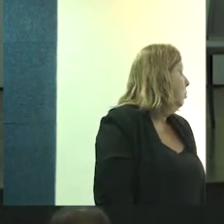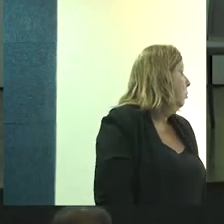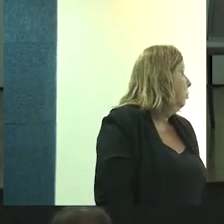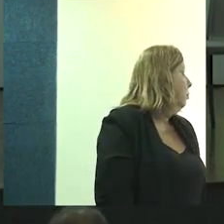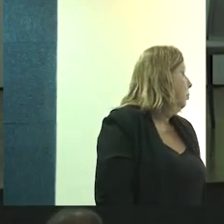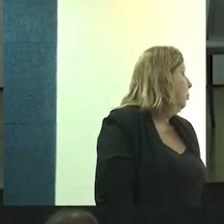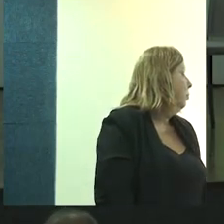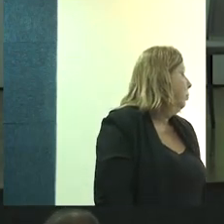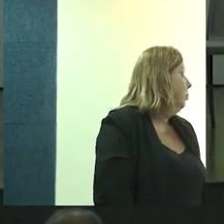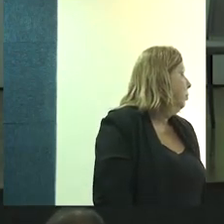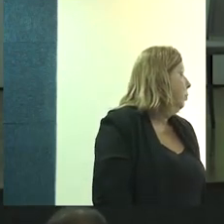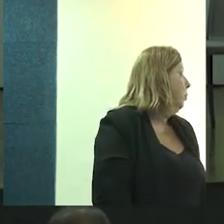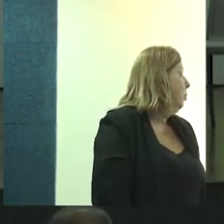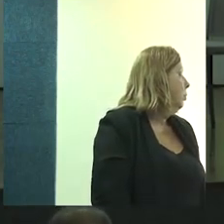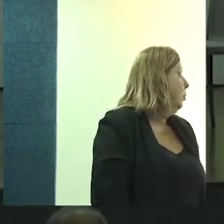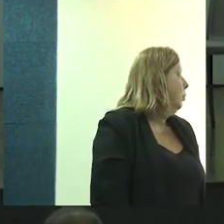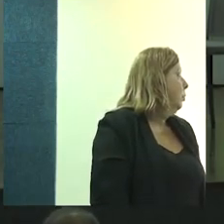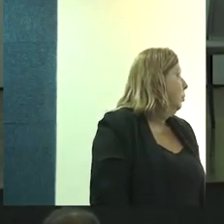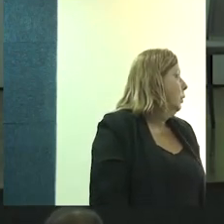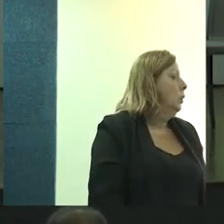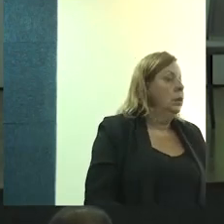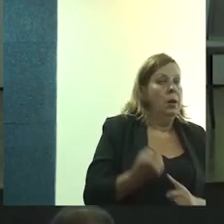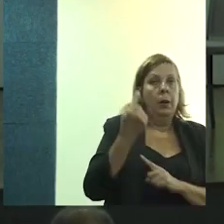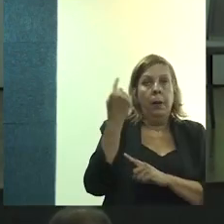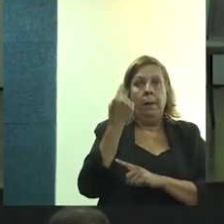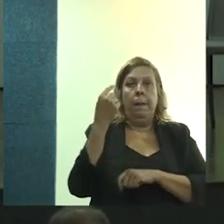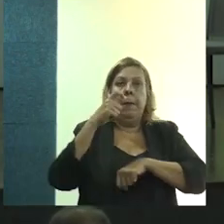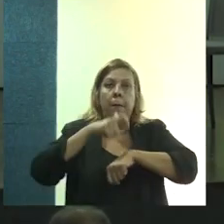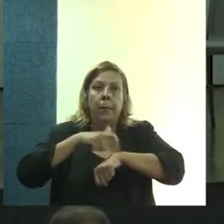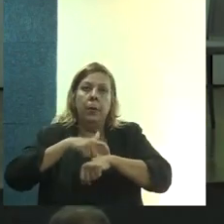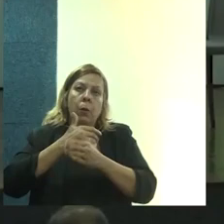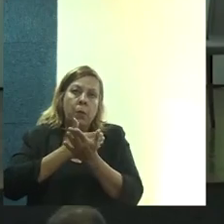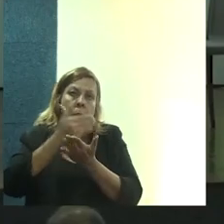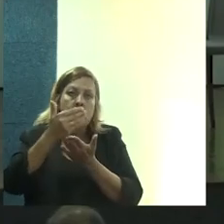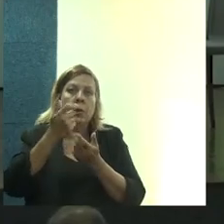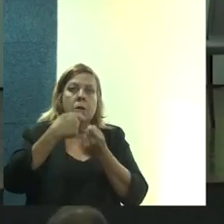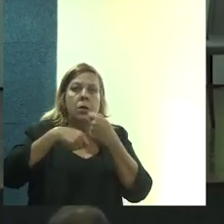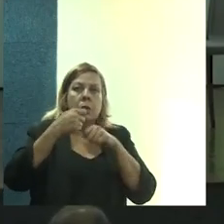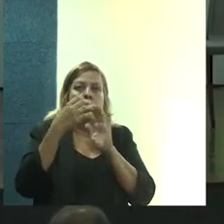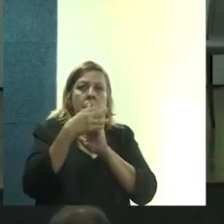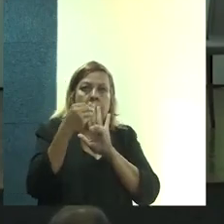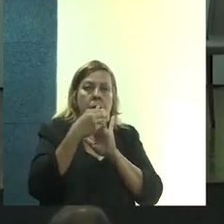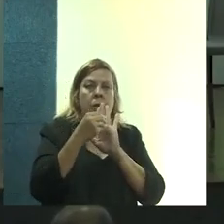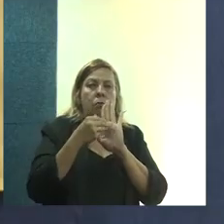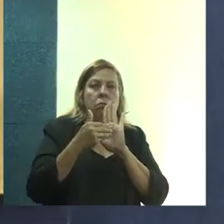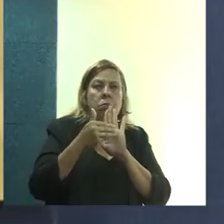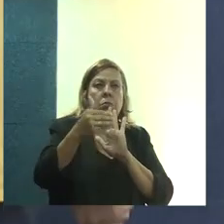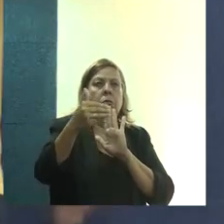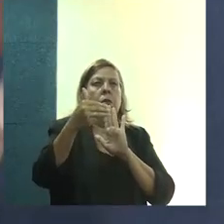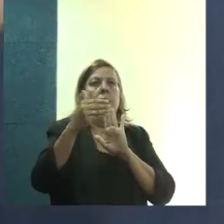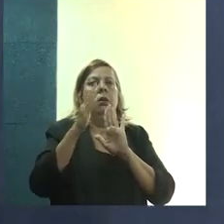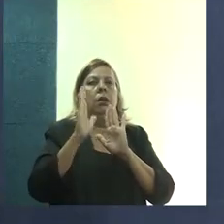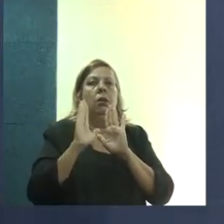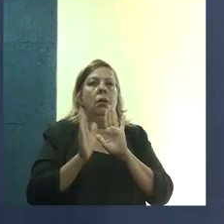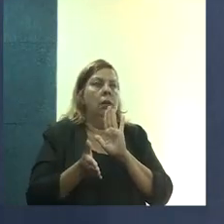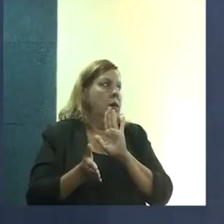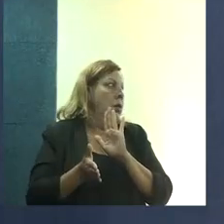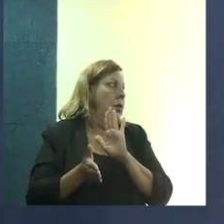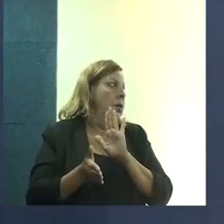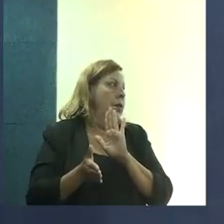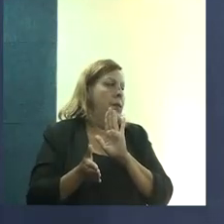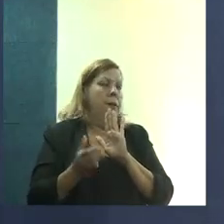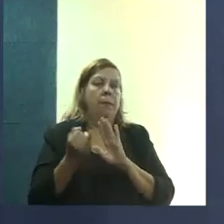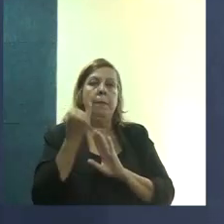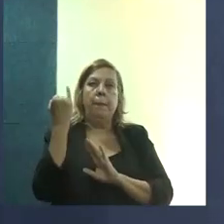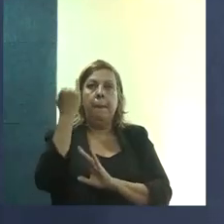Então, o primeiro momento, os primórdios do escritório modelo, a gente tem o escritório modelo com toda